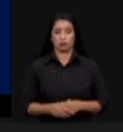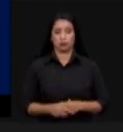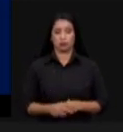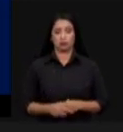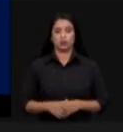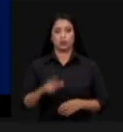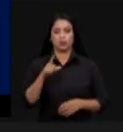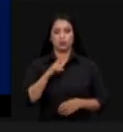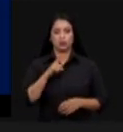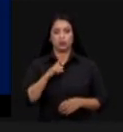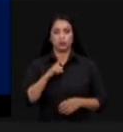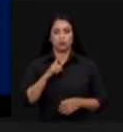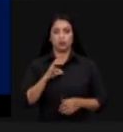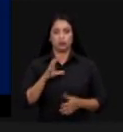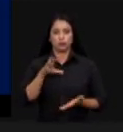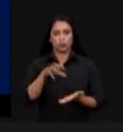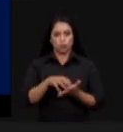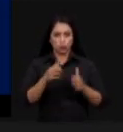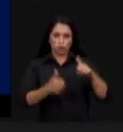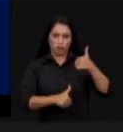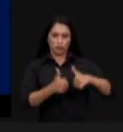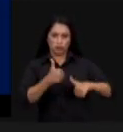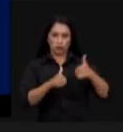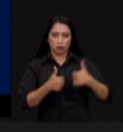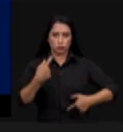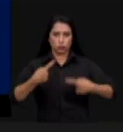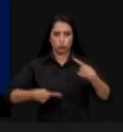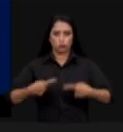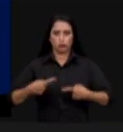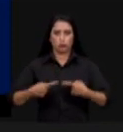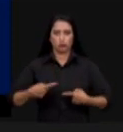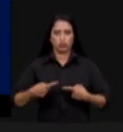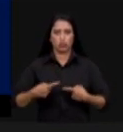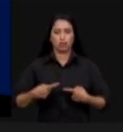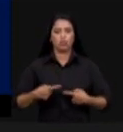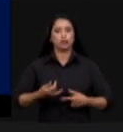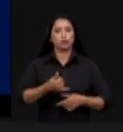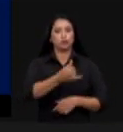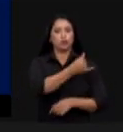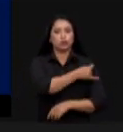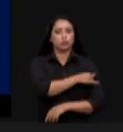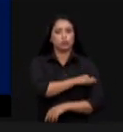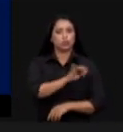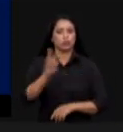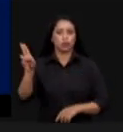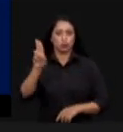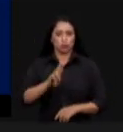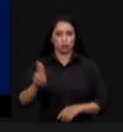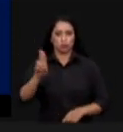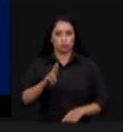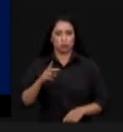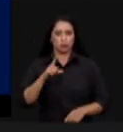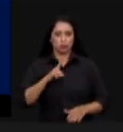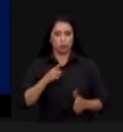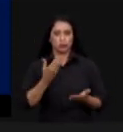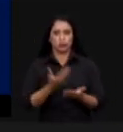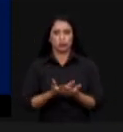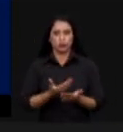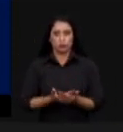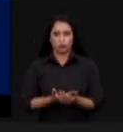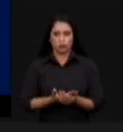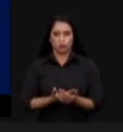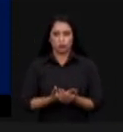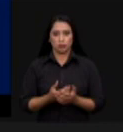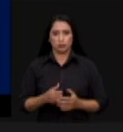Initiative e o Núcleo de Avaliações de Políticas Climáticas da PUC do Rio de Janeiro lançaram um estudo, um estudo inédito, que